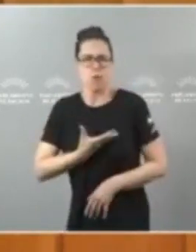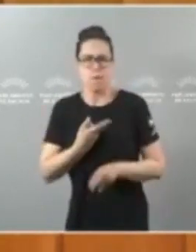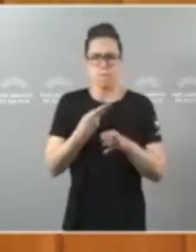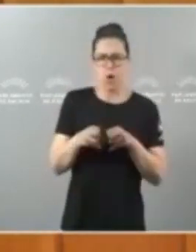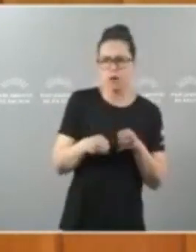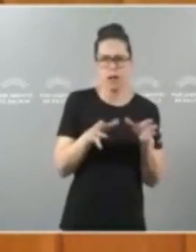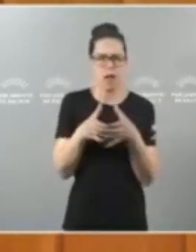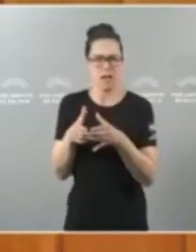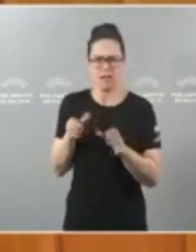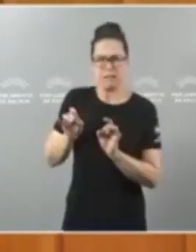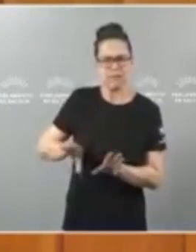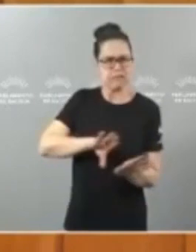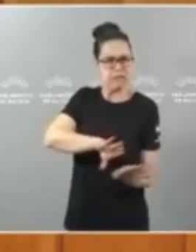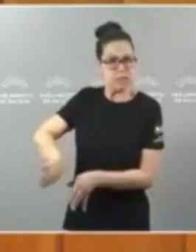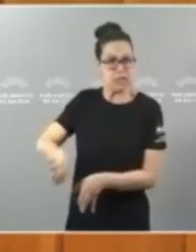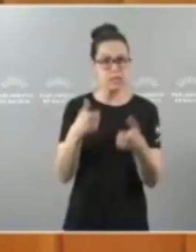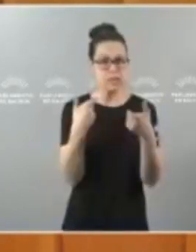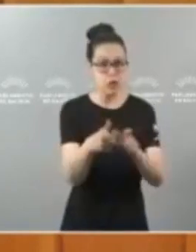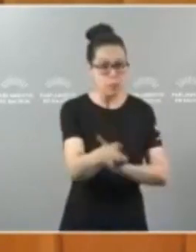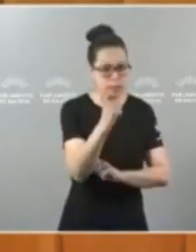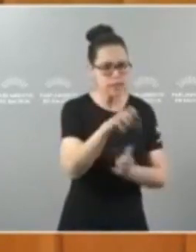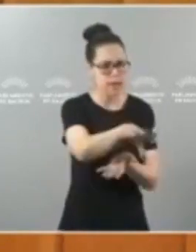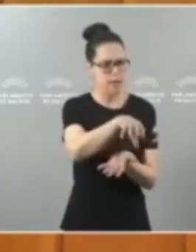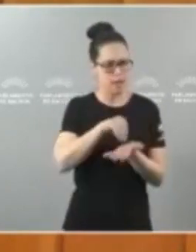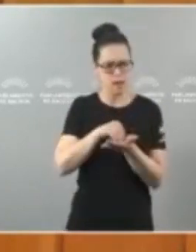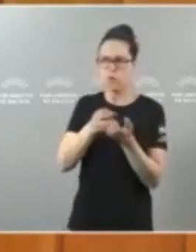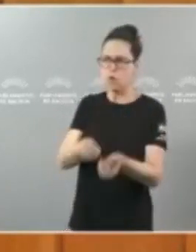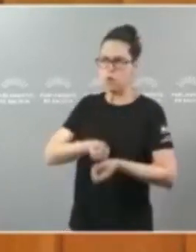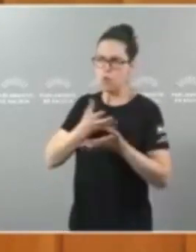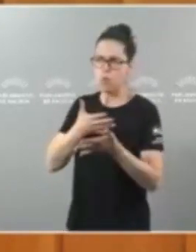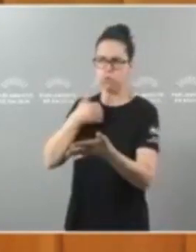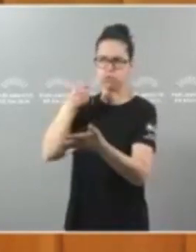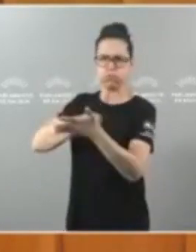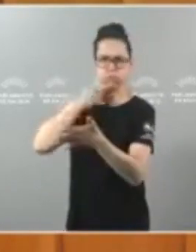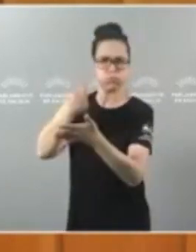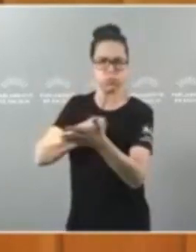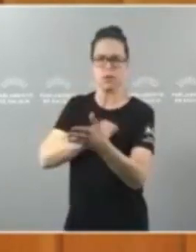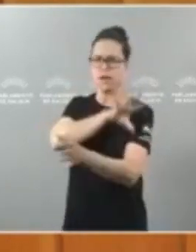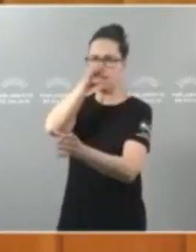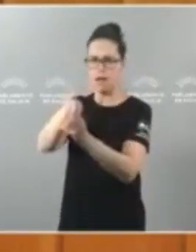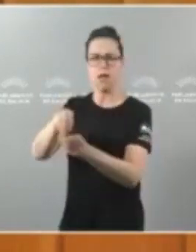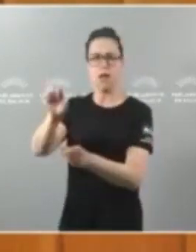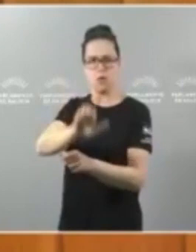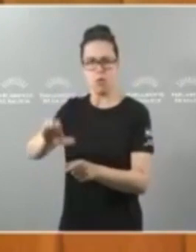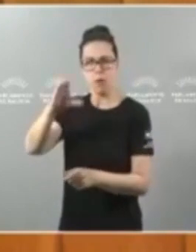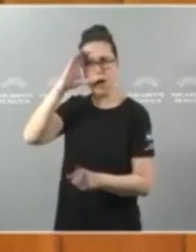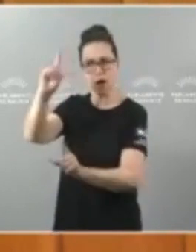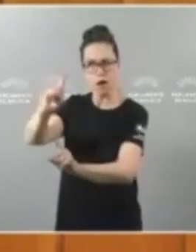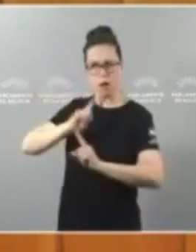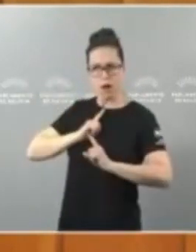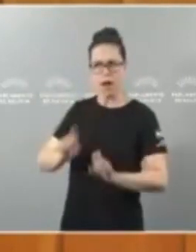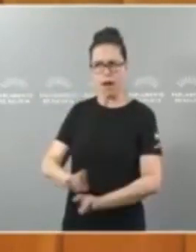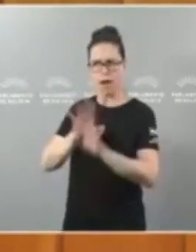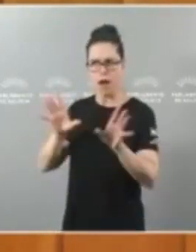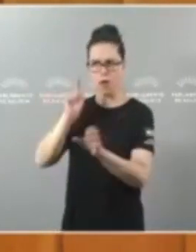atoz autofalante desde esta Cámara, desde as Cortes e desde a Eurocámara para que nos escoiten ben claro na